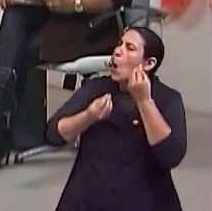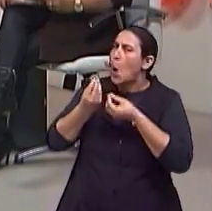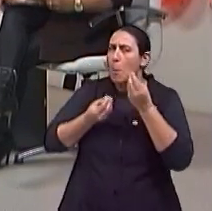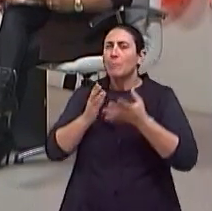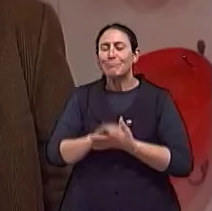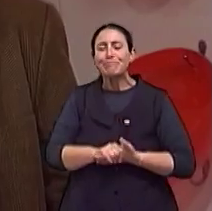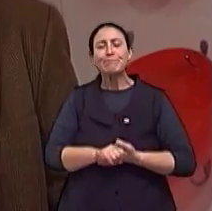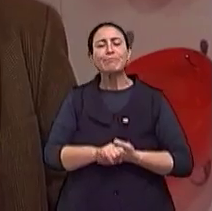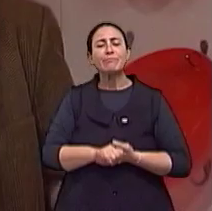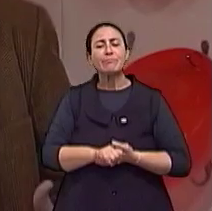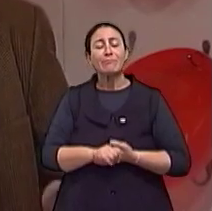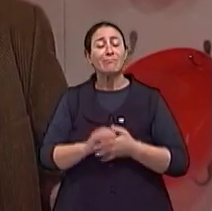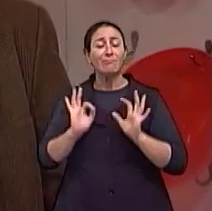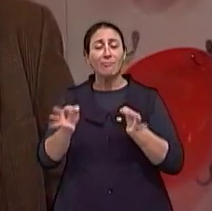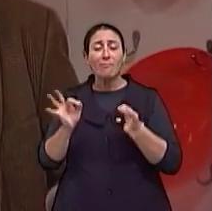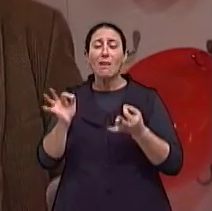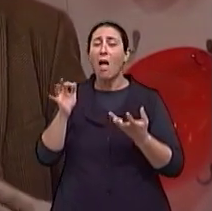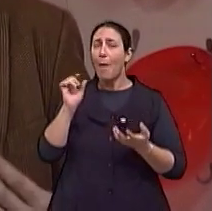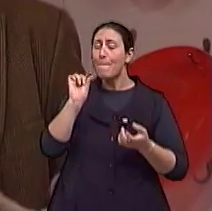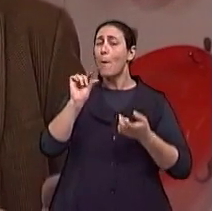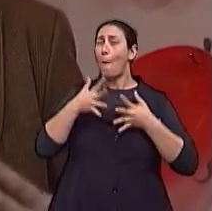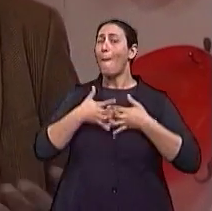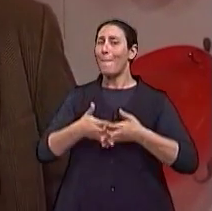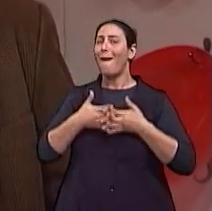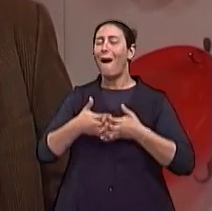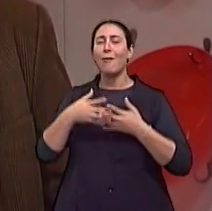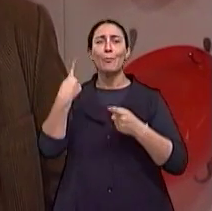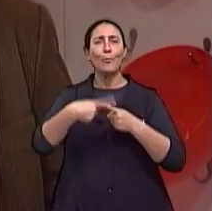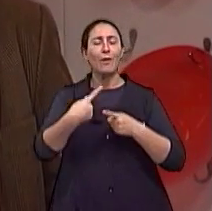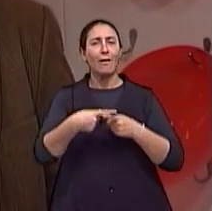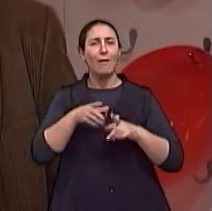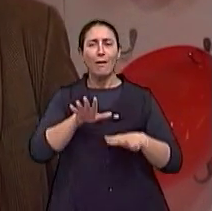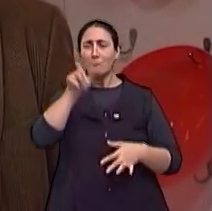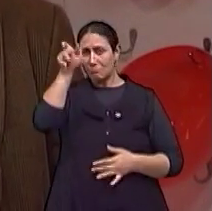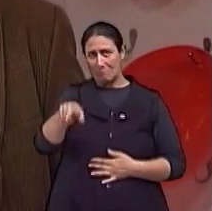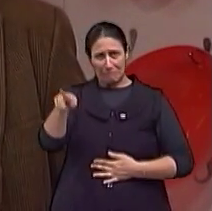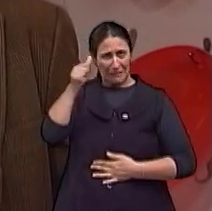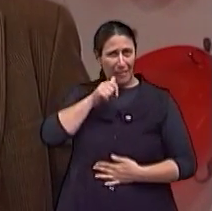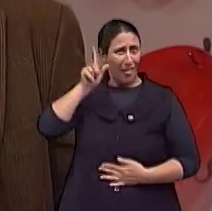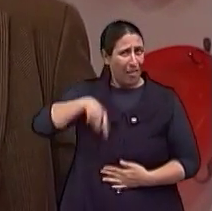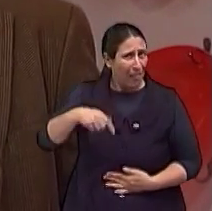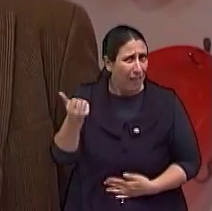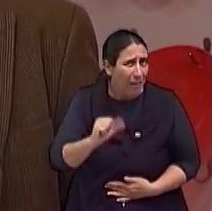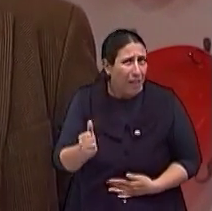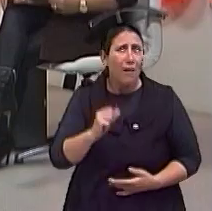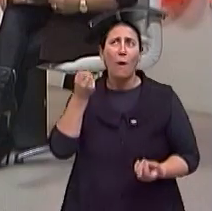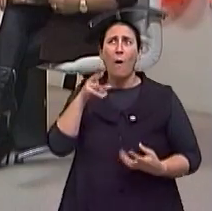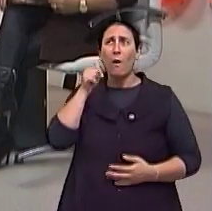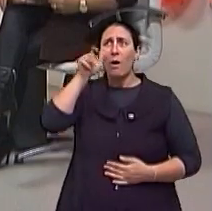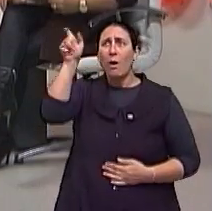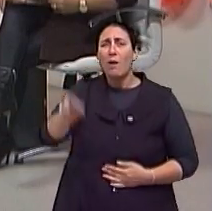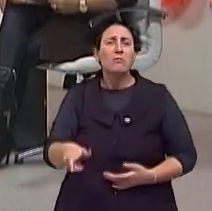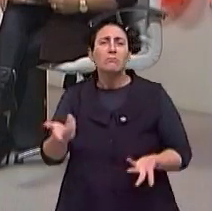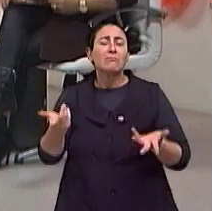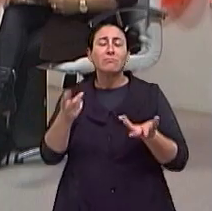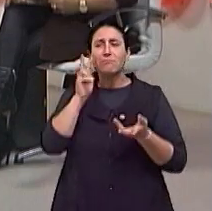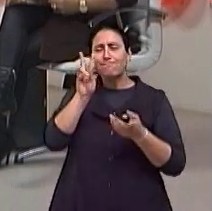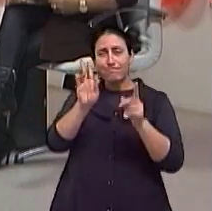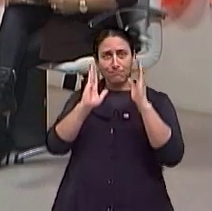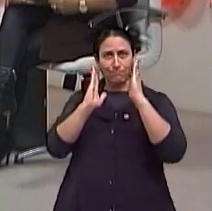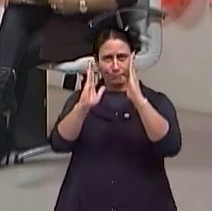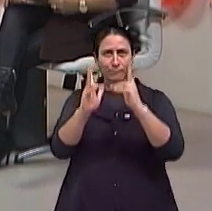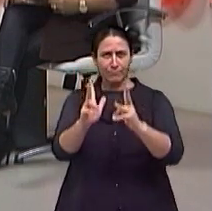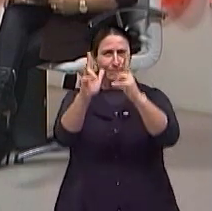pouco mais complicado do que dizer simplesmente que ela é homossexual ou que ela é heterossexual, porque, de fato, assistindo a esse